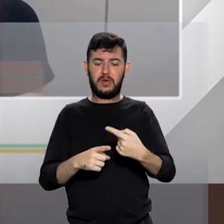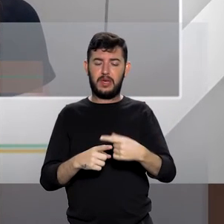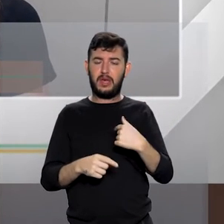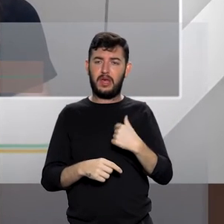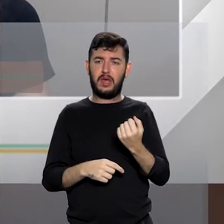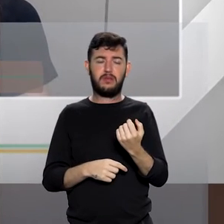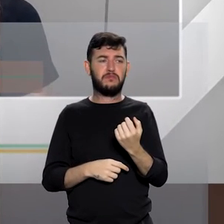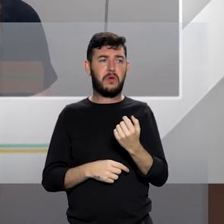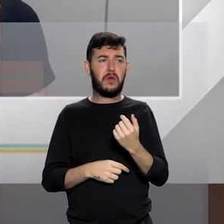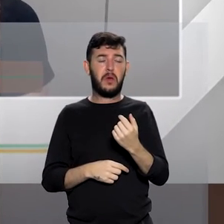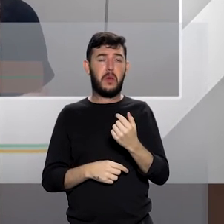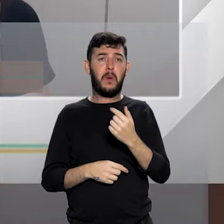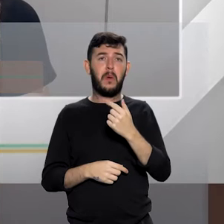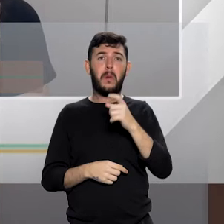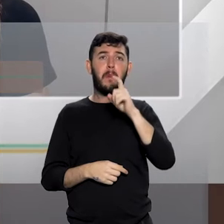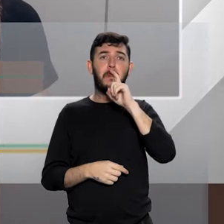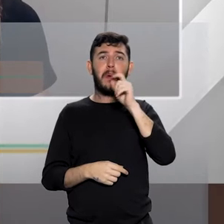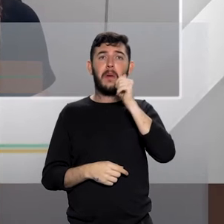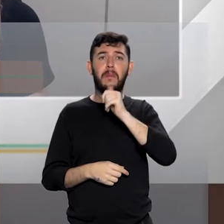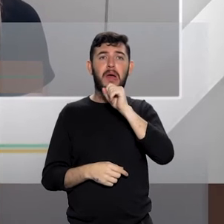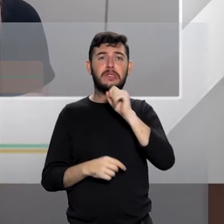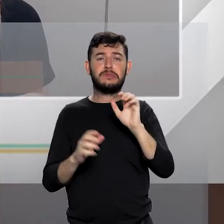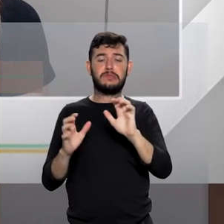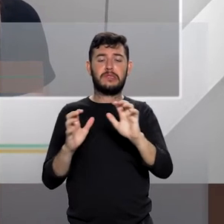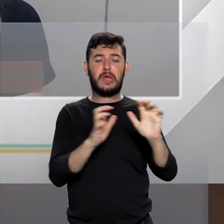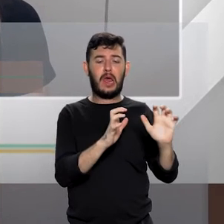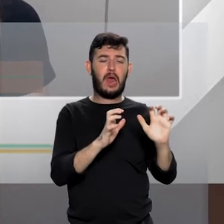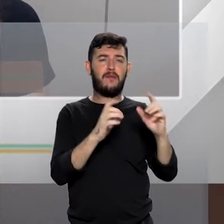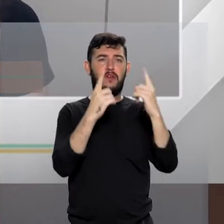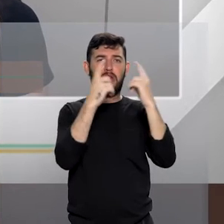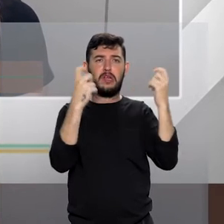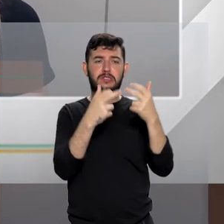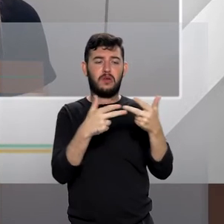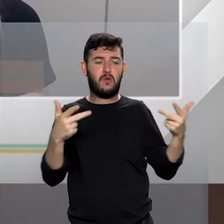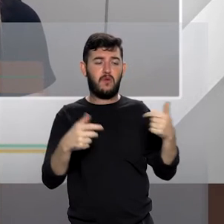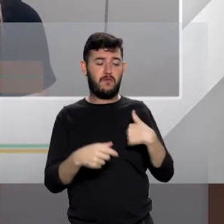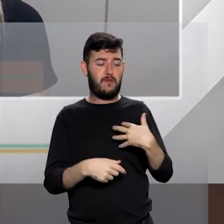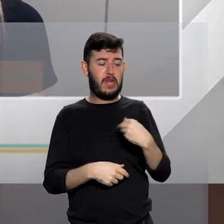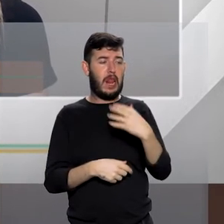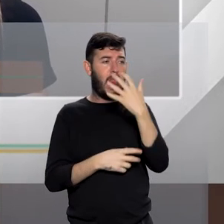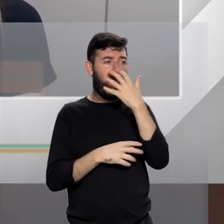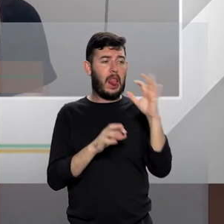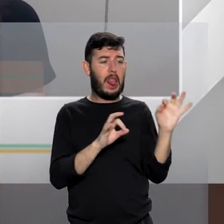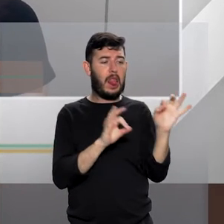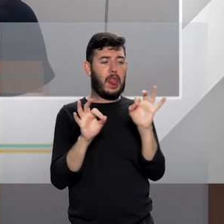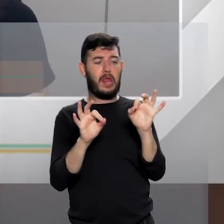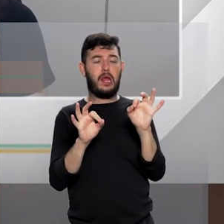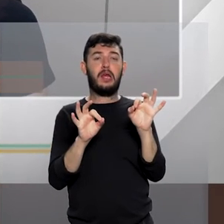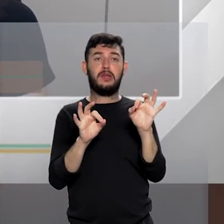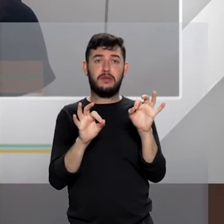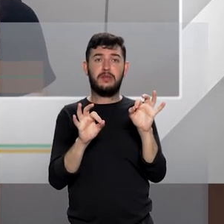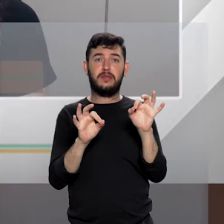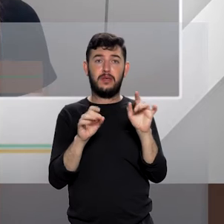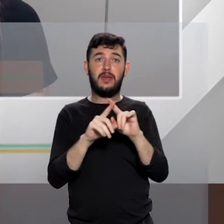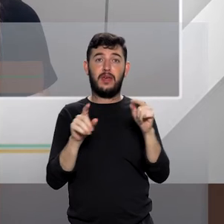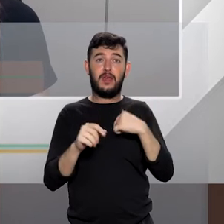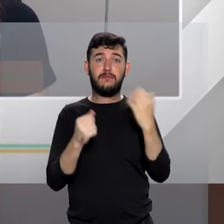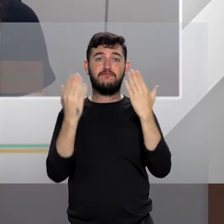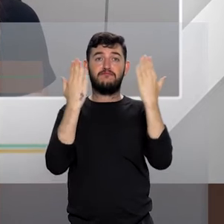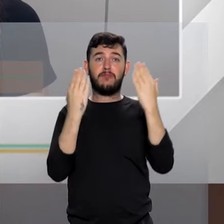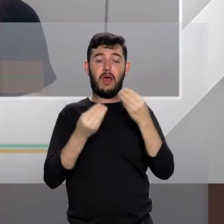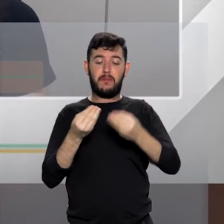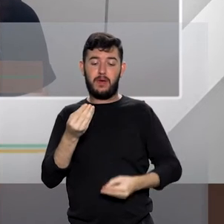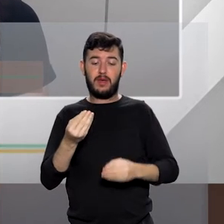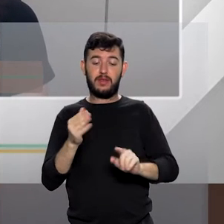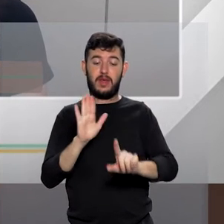violência que condiciona todo um aspecto de desenvolvimento humano desses filhos. Muito importante que a lei também